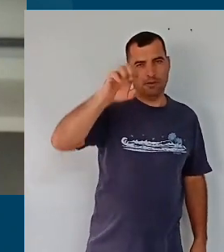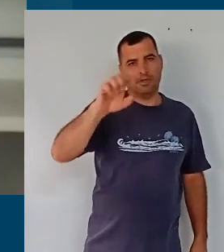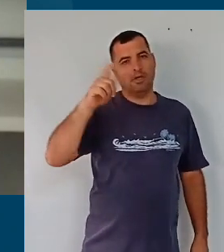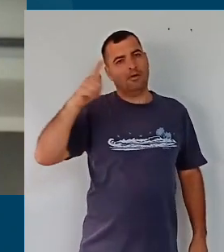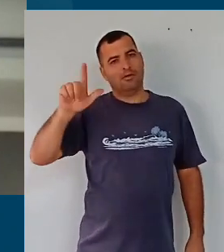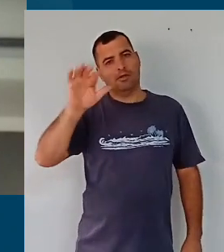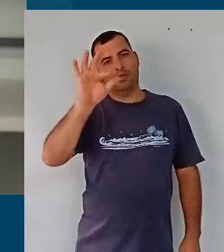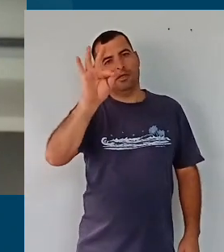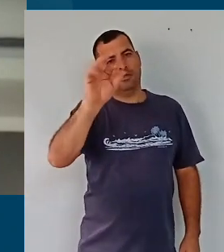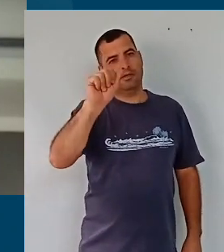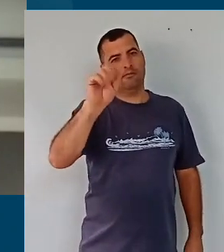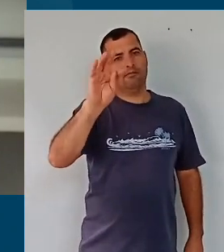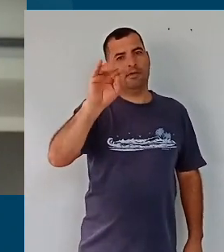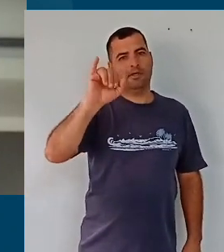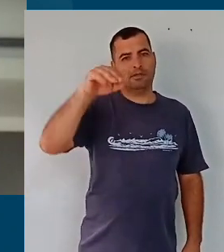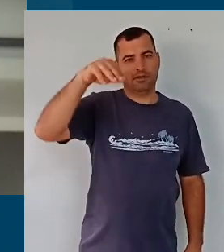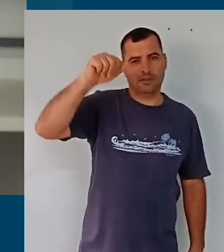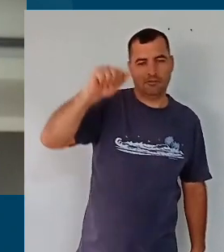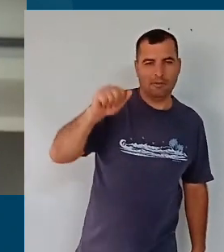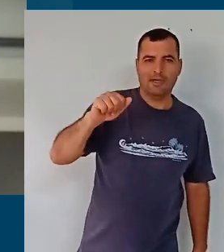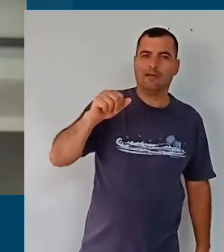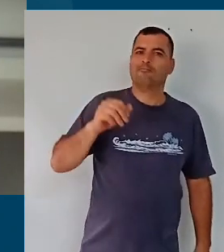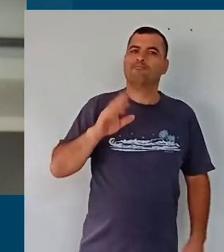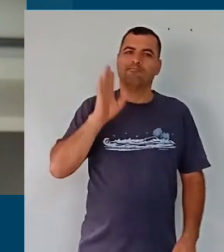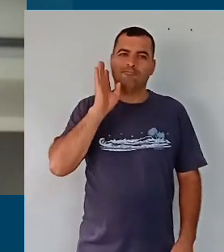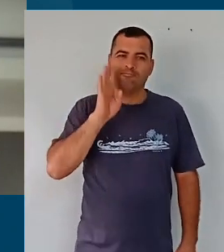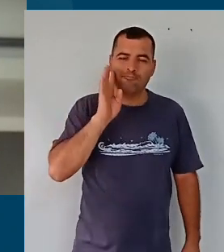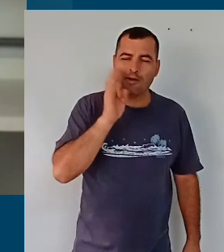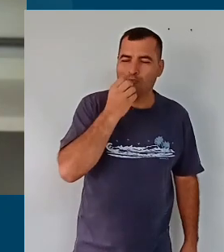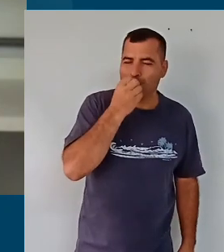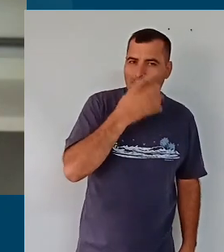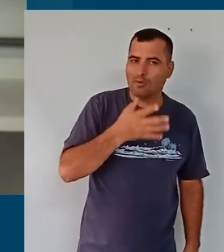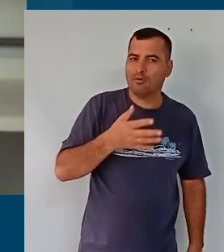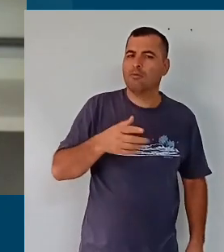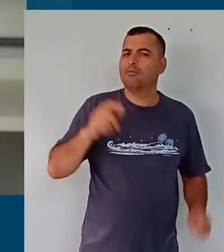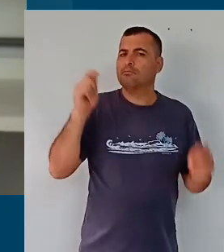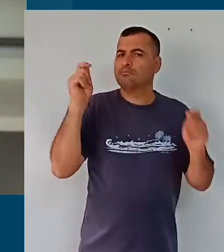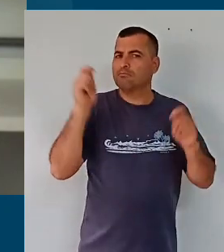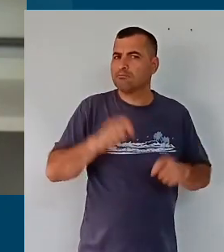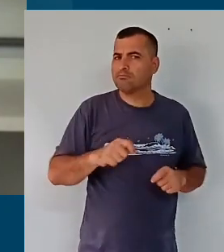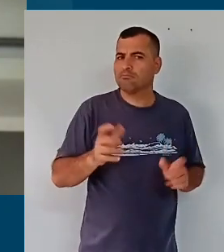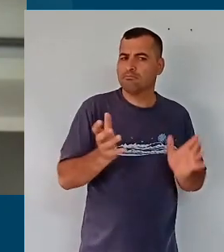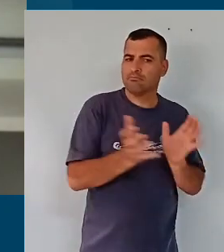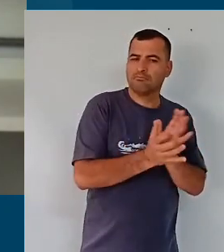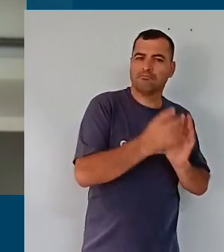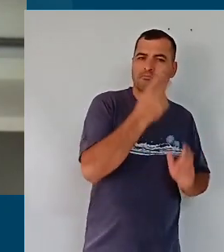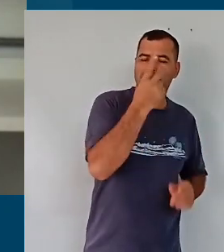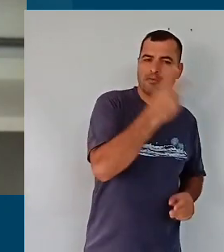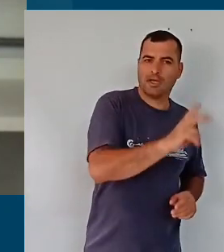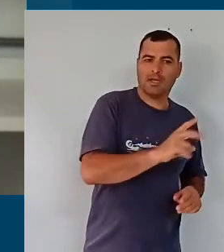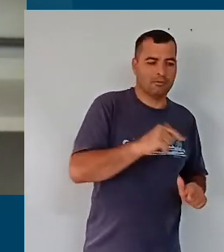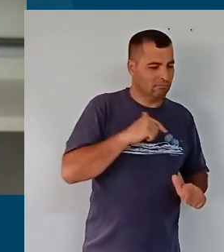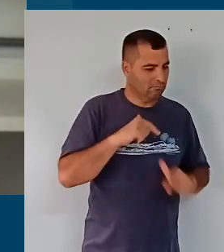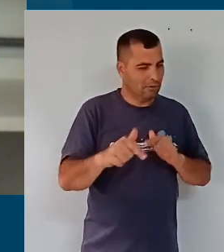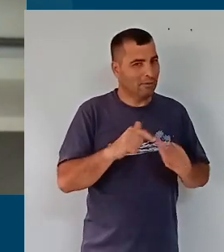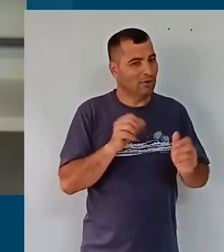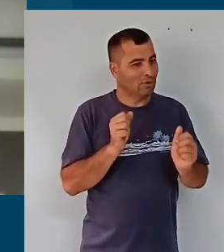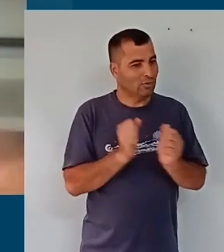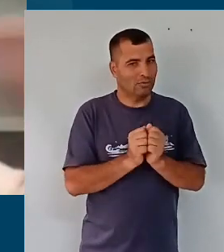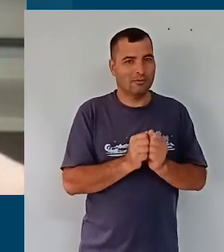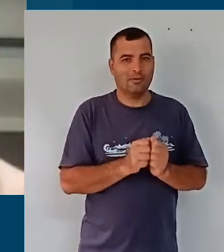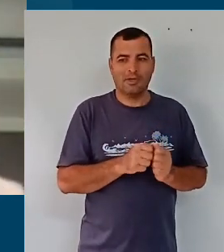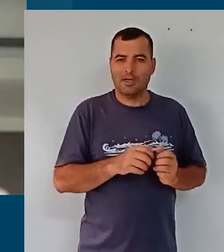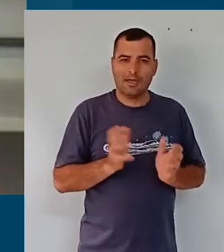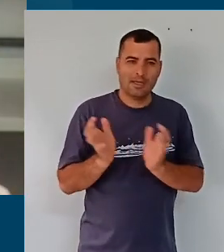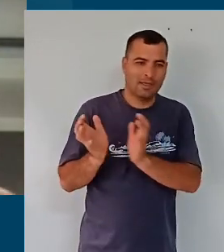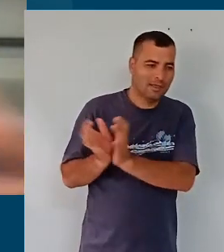Fátima, que de uma maneira muito carinhosa e muito competente com a sua equipe, tem interagido com a nossa equipe